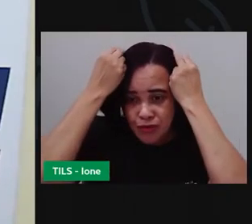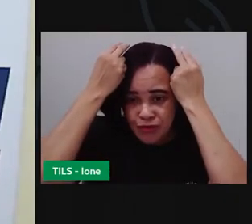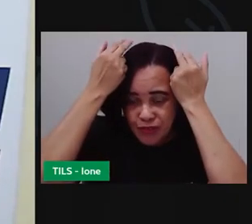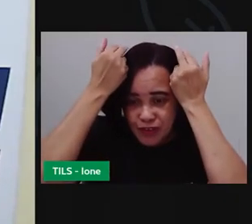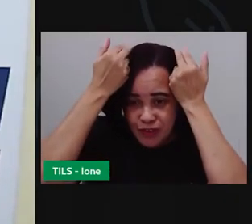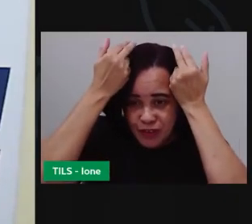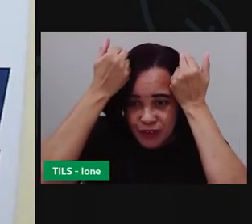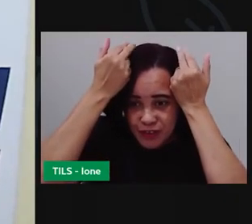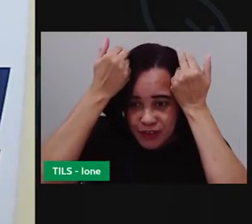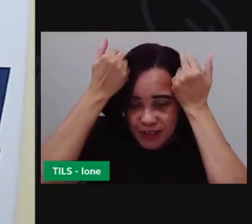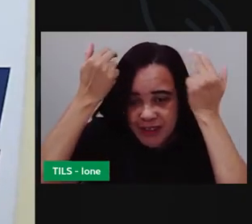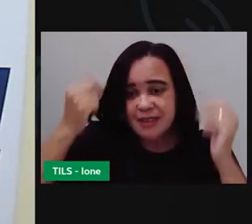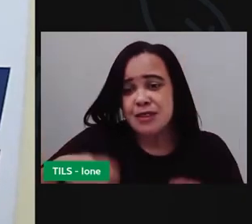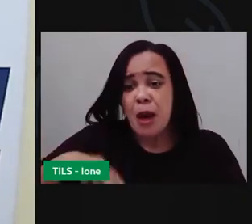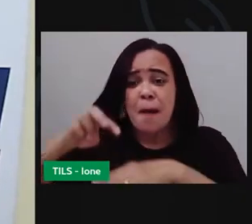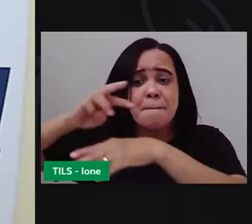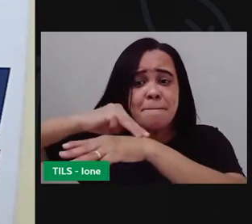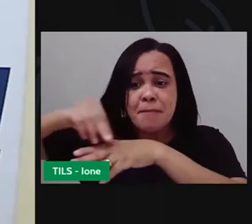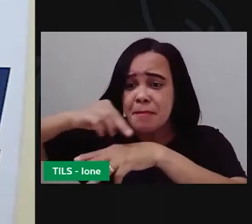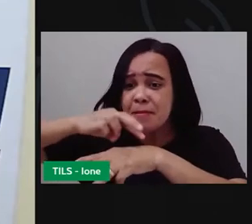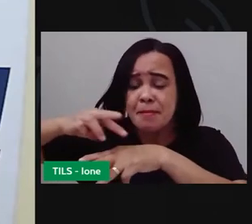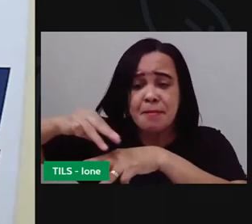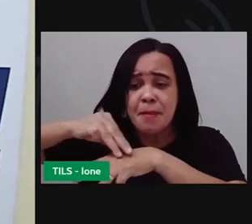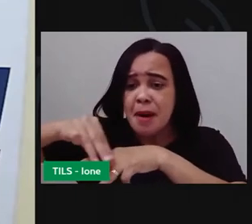teve coelhinho marrom.